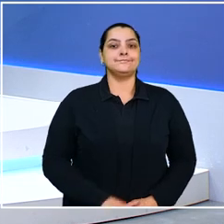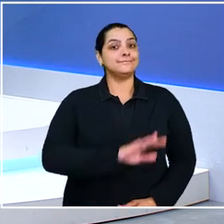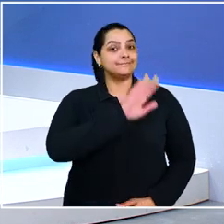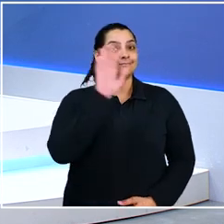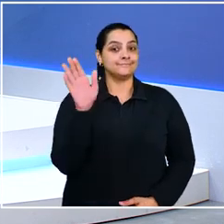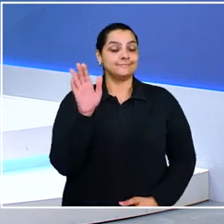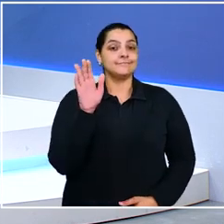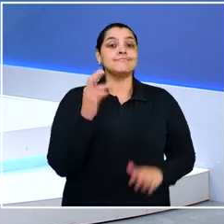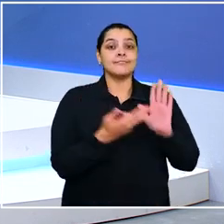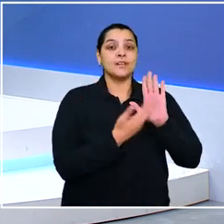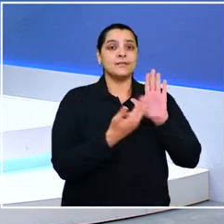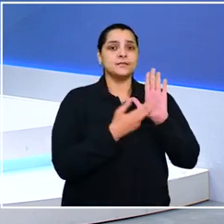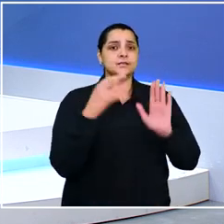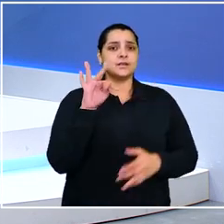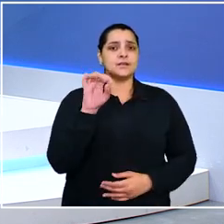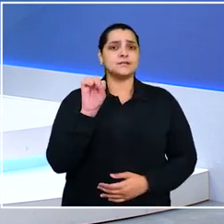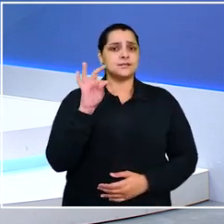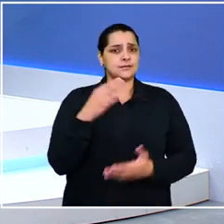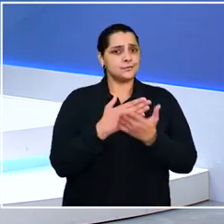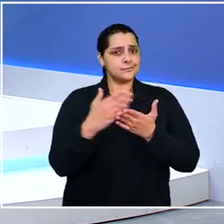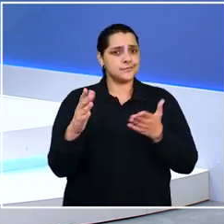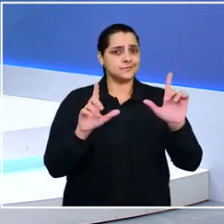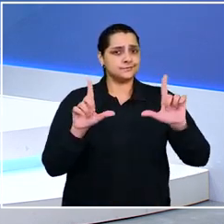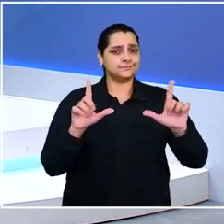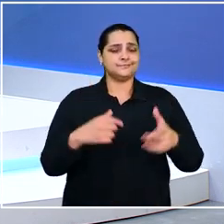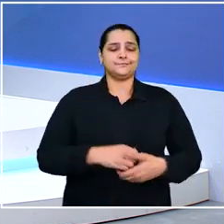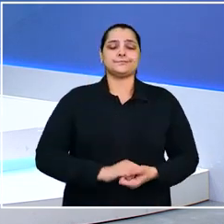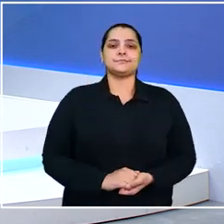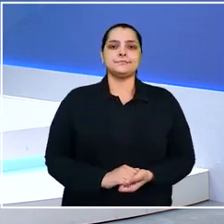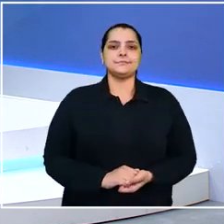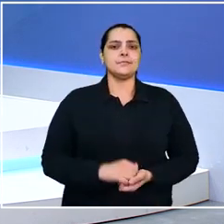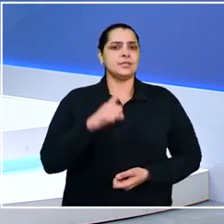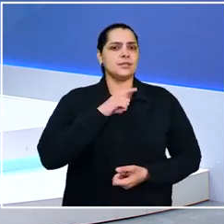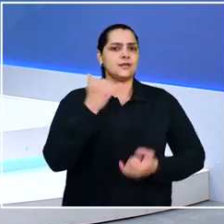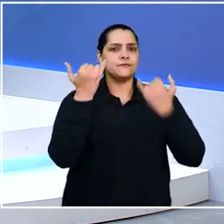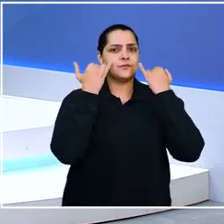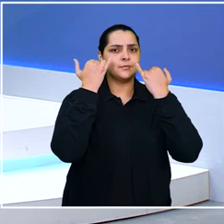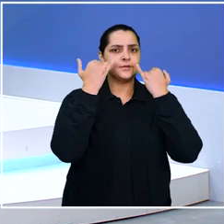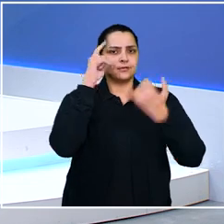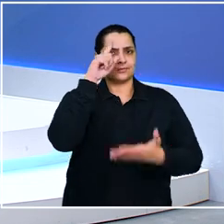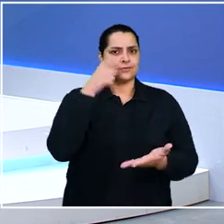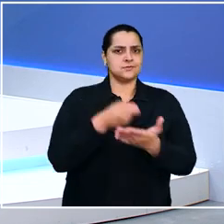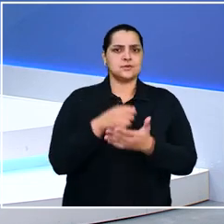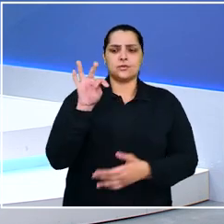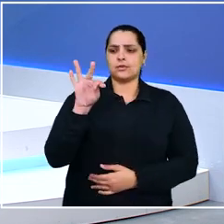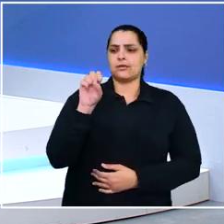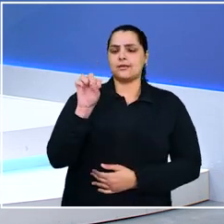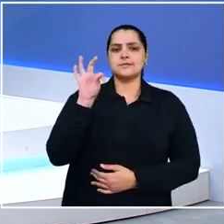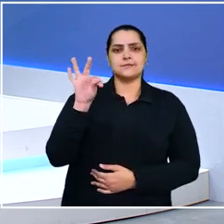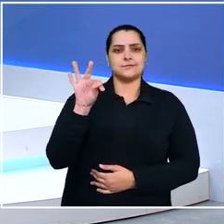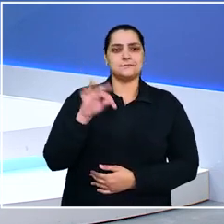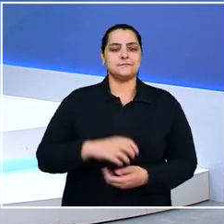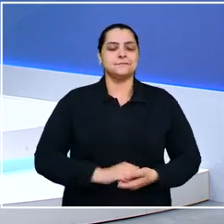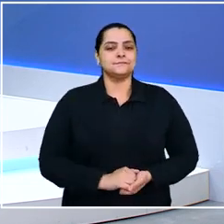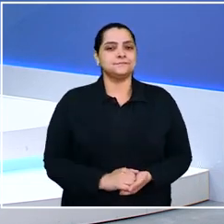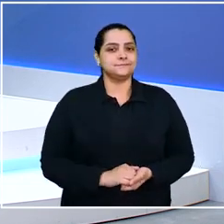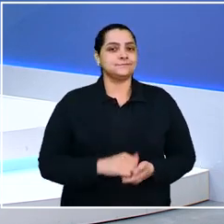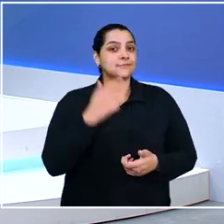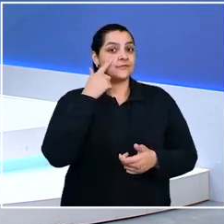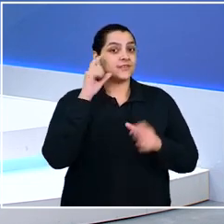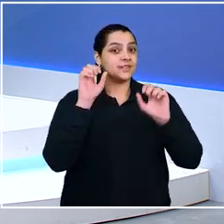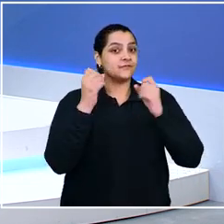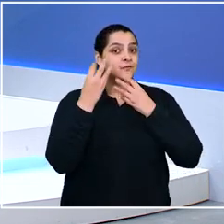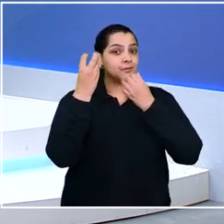Olá, o programa Revista TST está começando. Aqui você fica por dentro das decisões do Tribunal Superior do Trabalho.